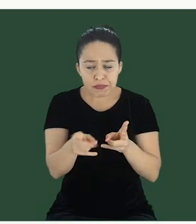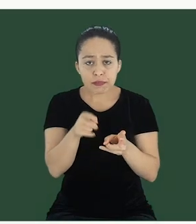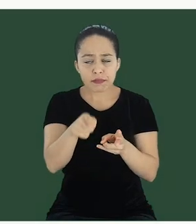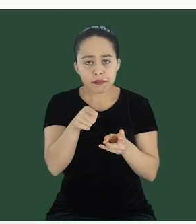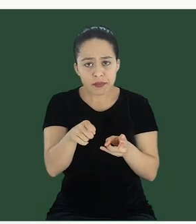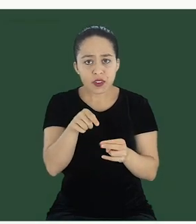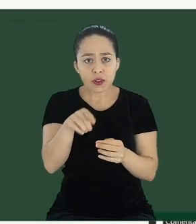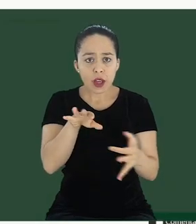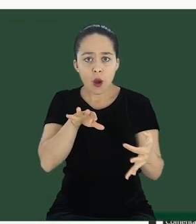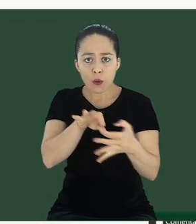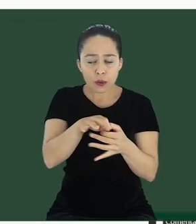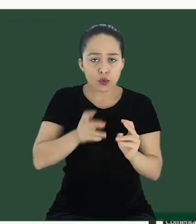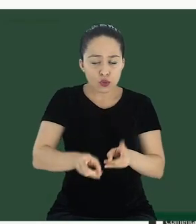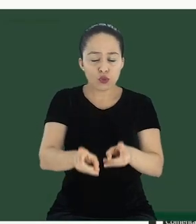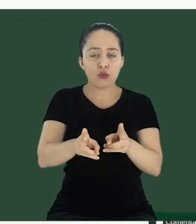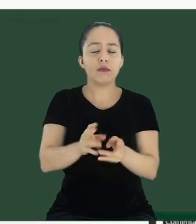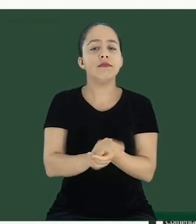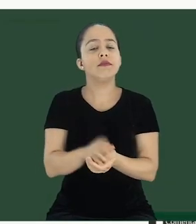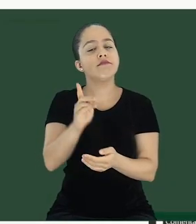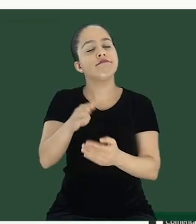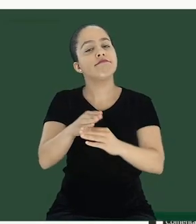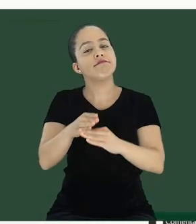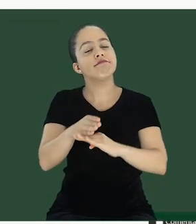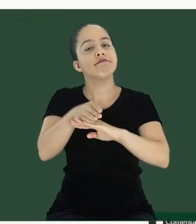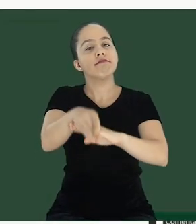quer ficar conectado ou não para ele te deslogar.